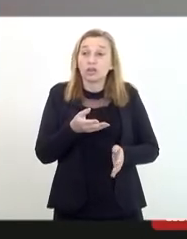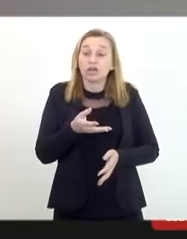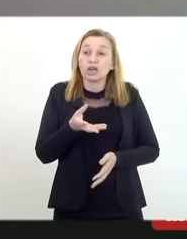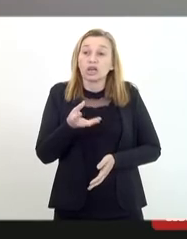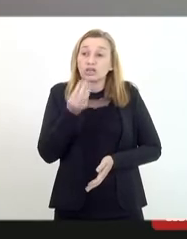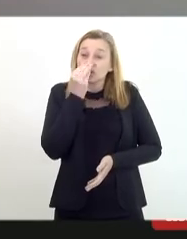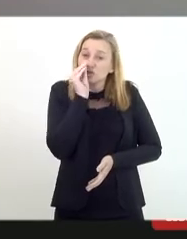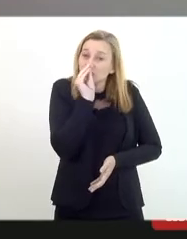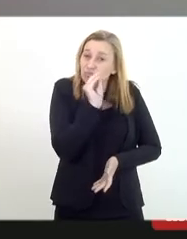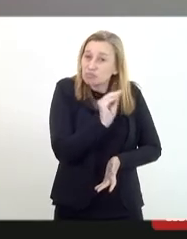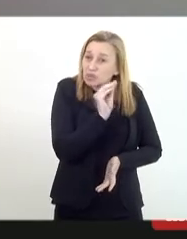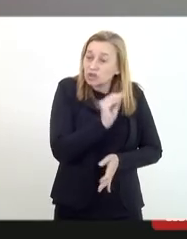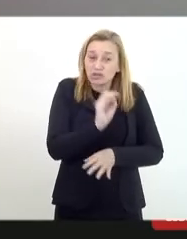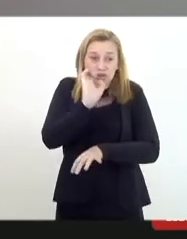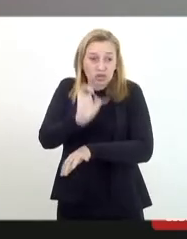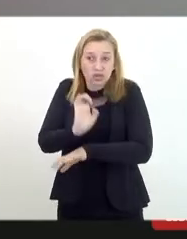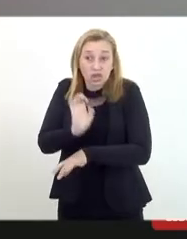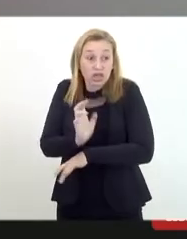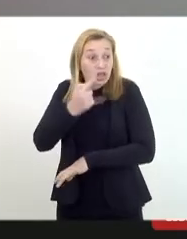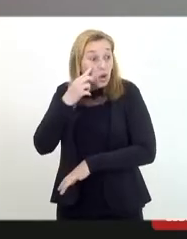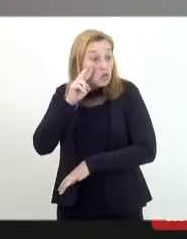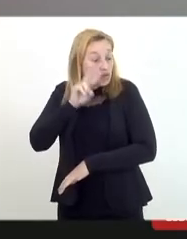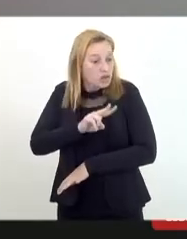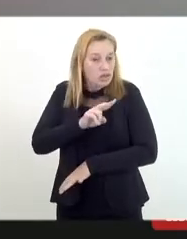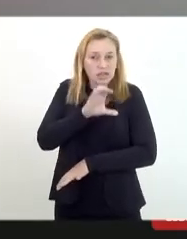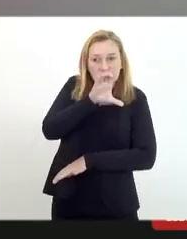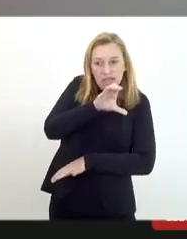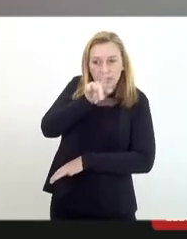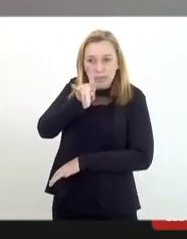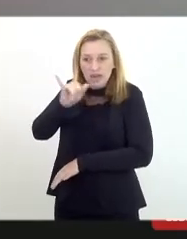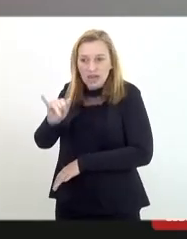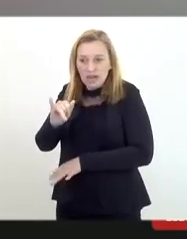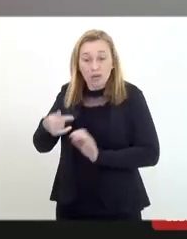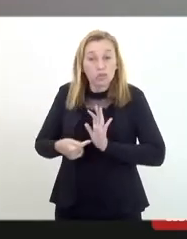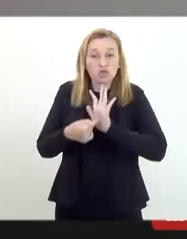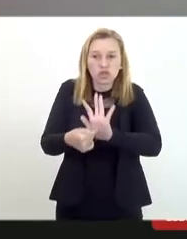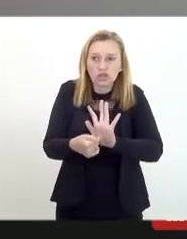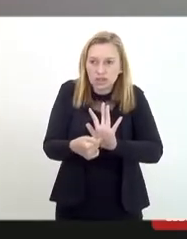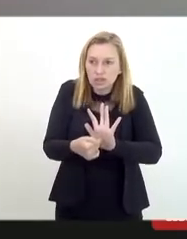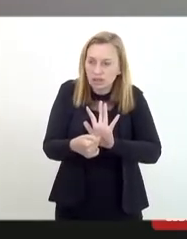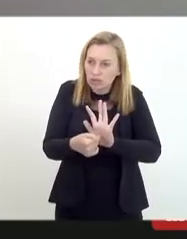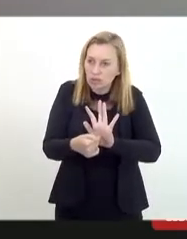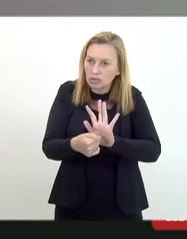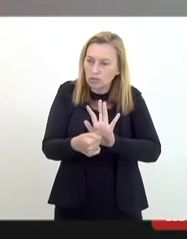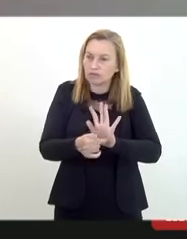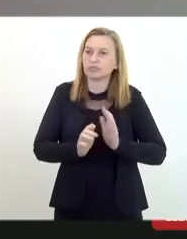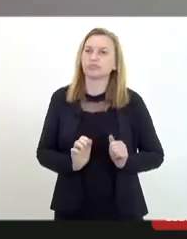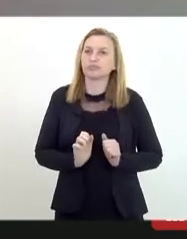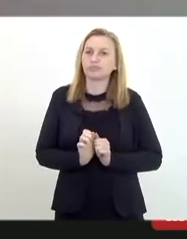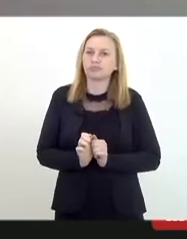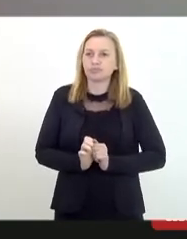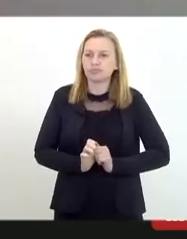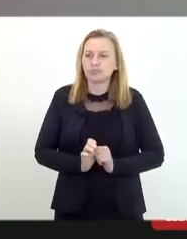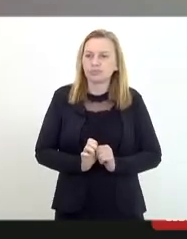e essa CPI é uma demonstração vem sendo rompida com o tempo, embora seja